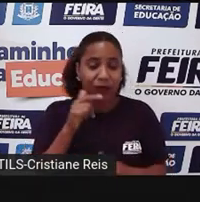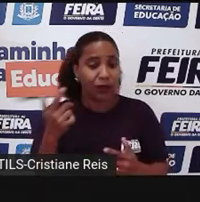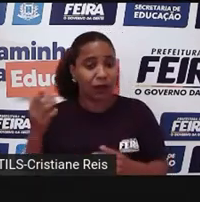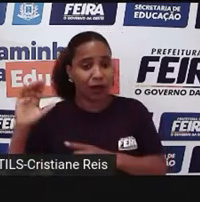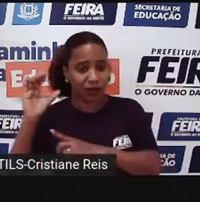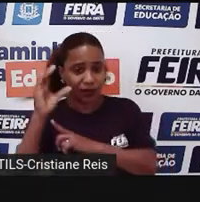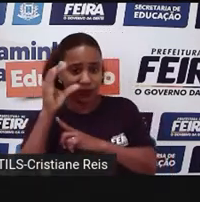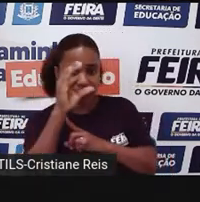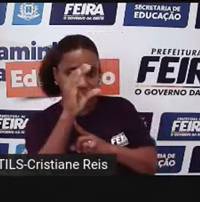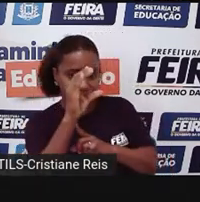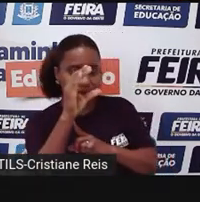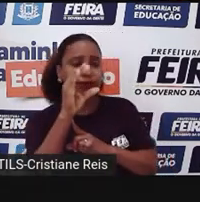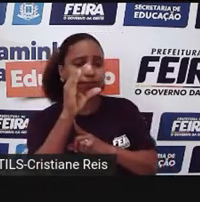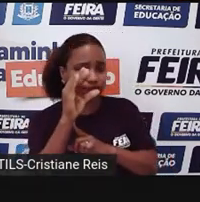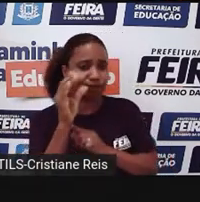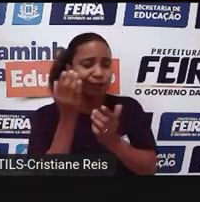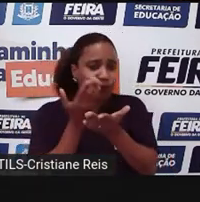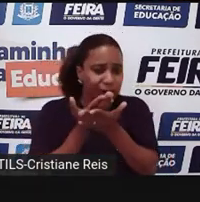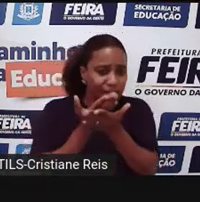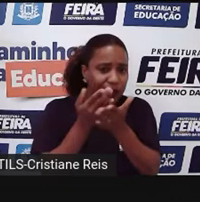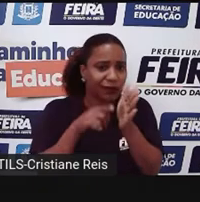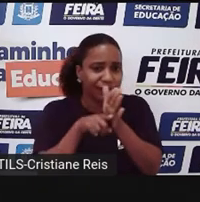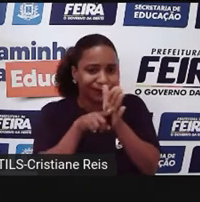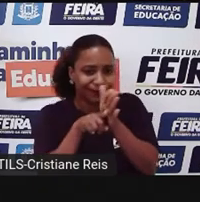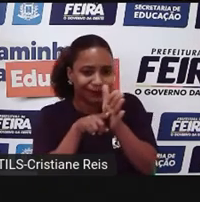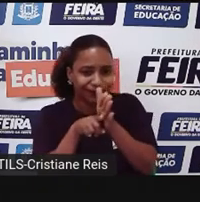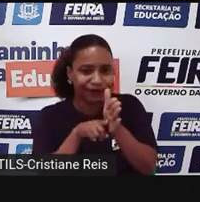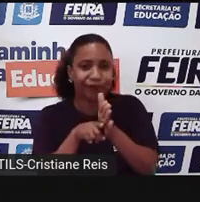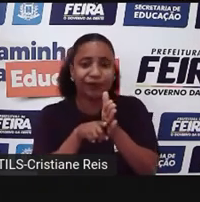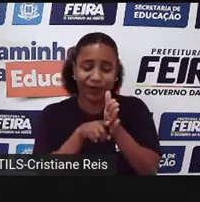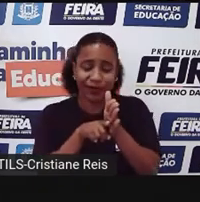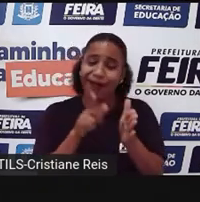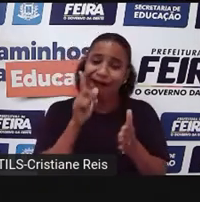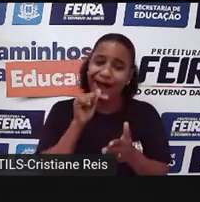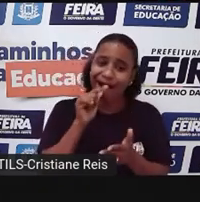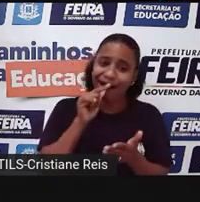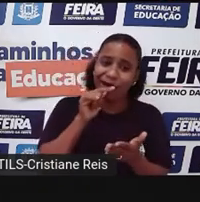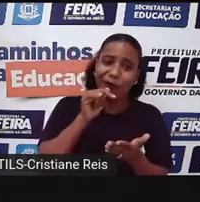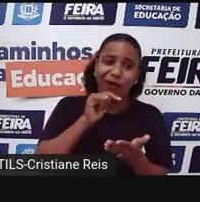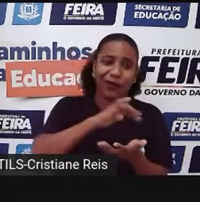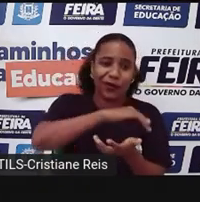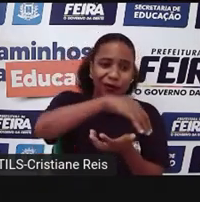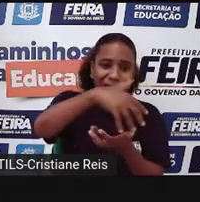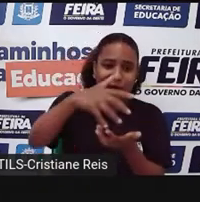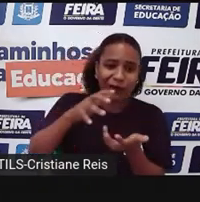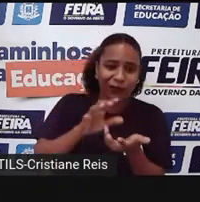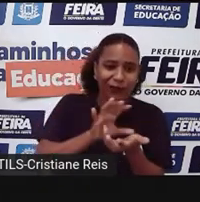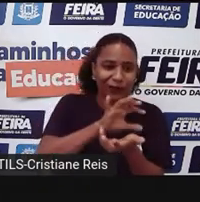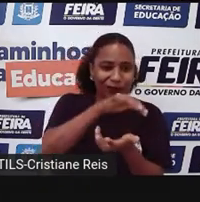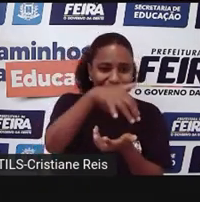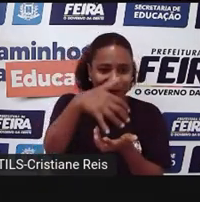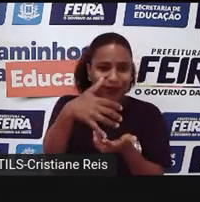como essa grande mãe. E tem outras histórias, histórias de mitologia grega, como a lenda, o mito, desculpe, de